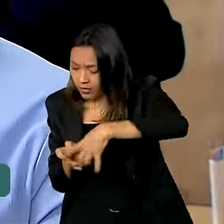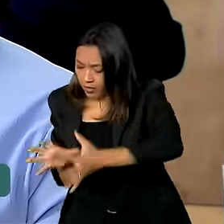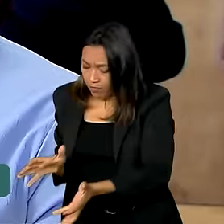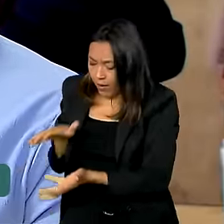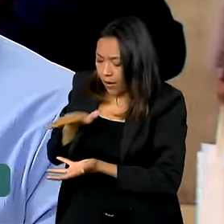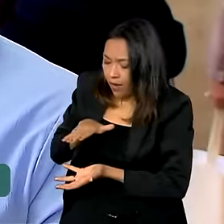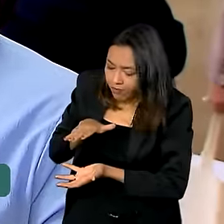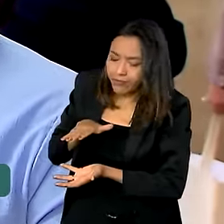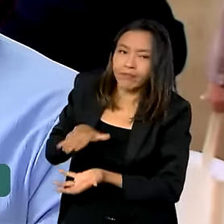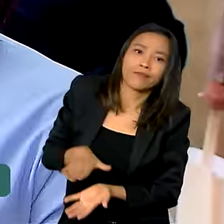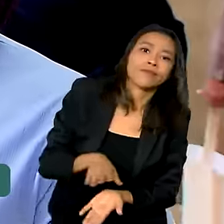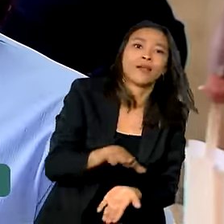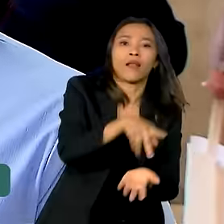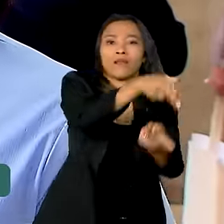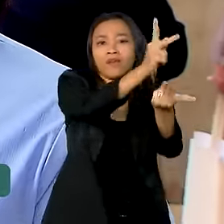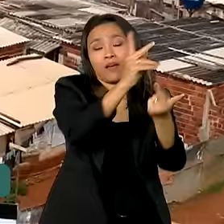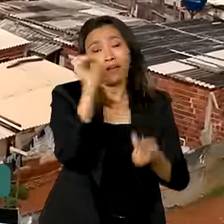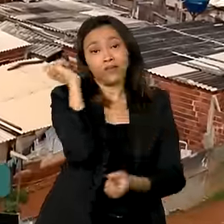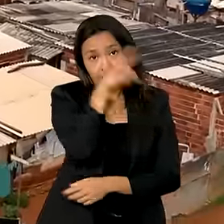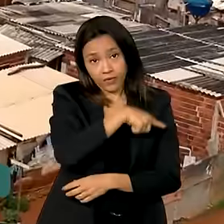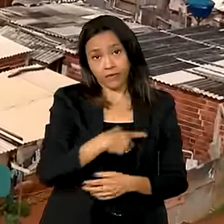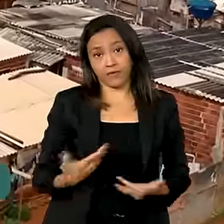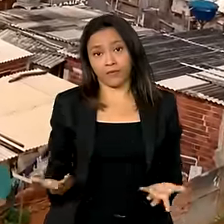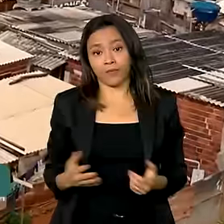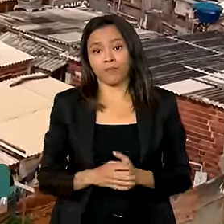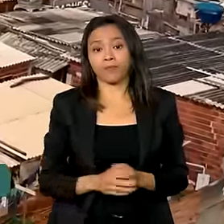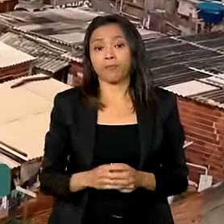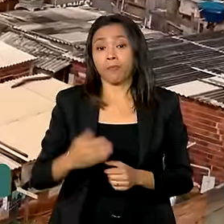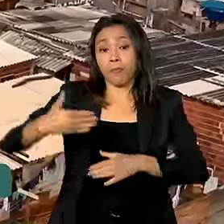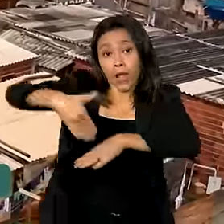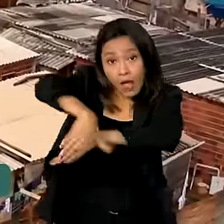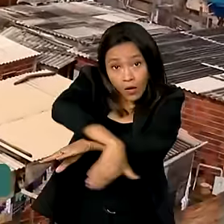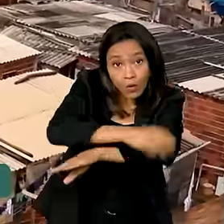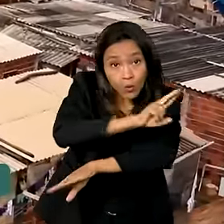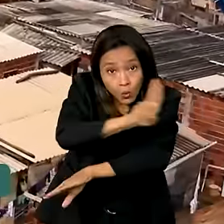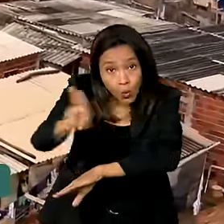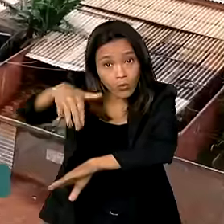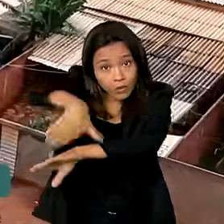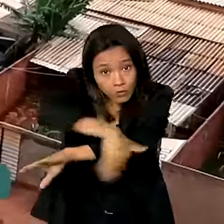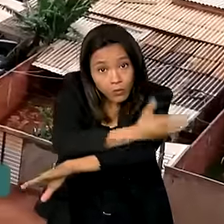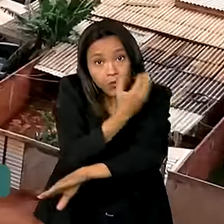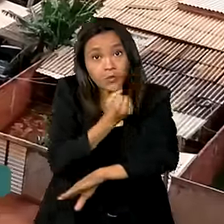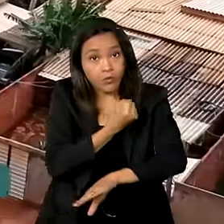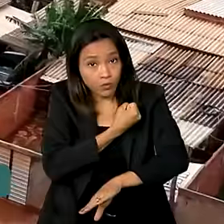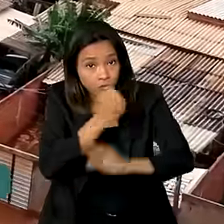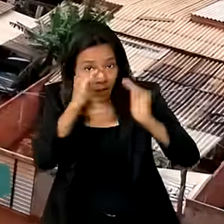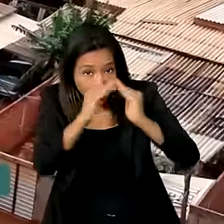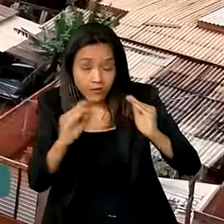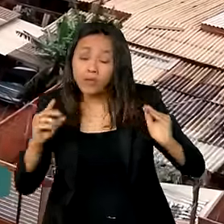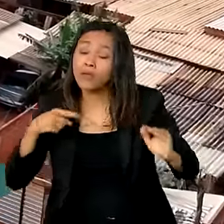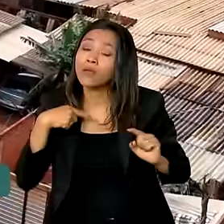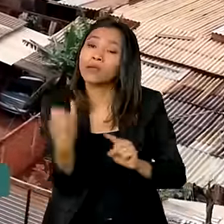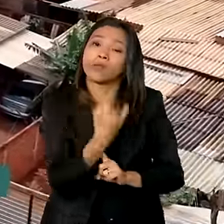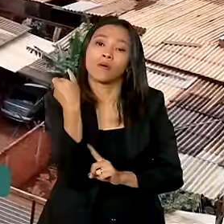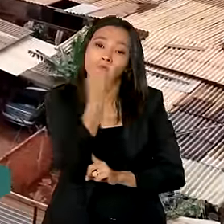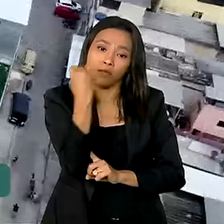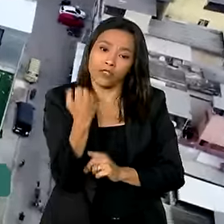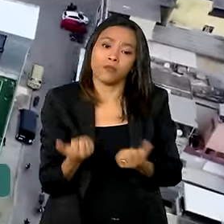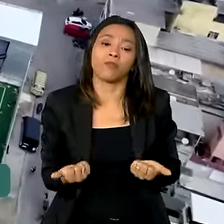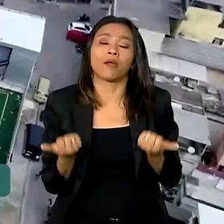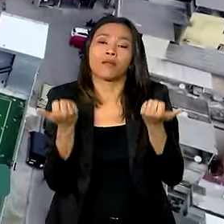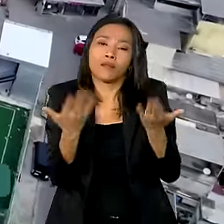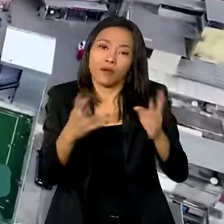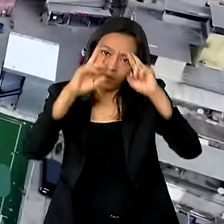embaixo, na 440. Então assim, é muito complicado. O endereço nas periferias é fundamental para garantir a dignidade e a